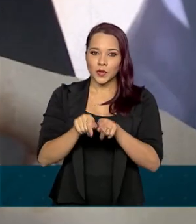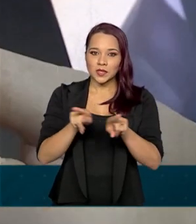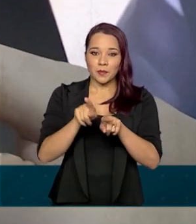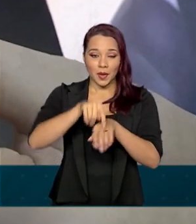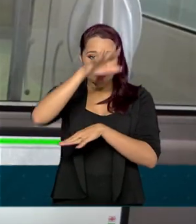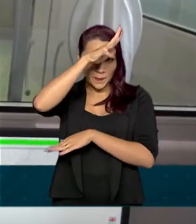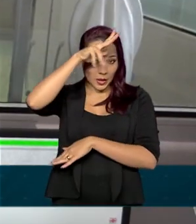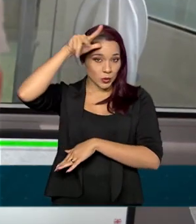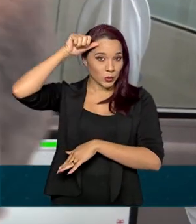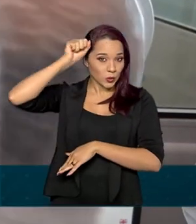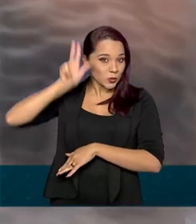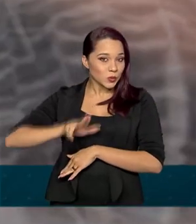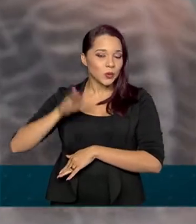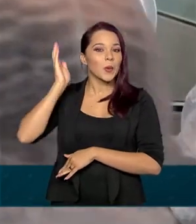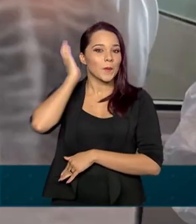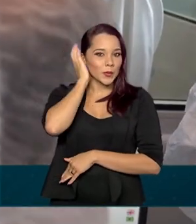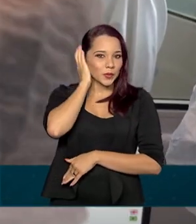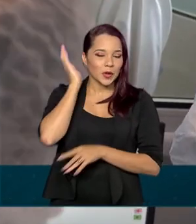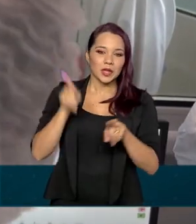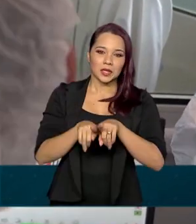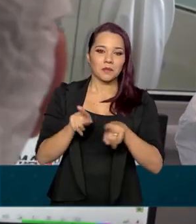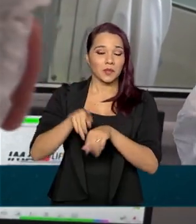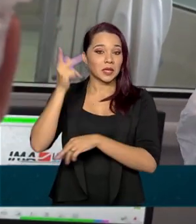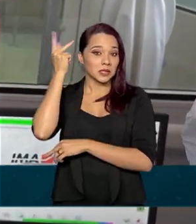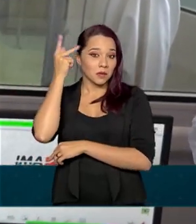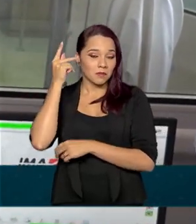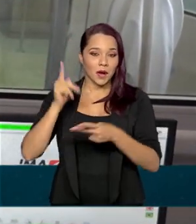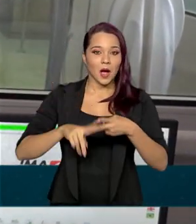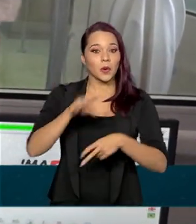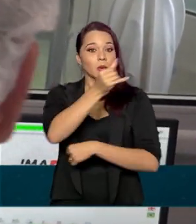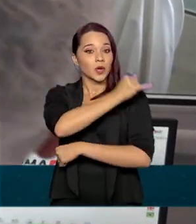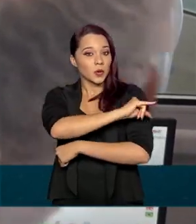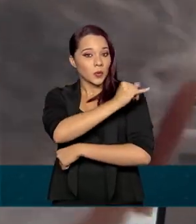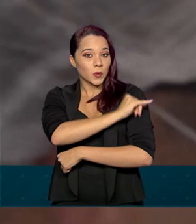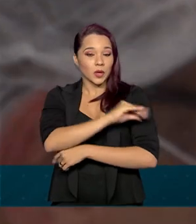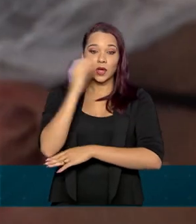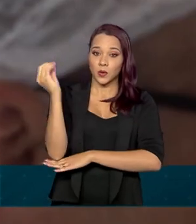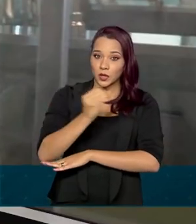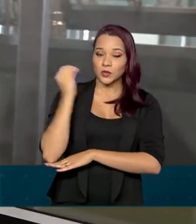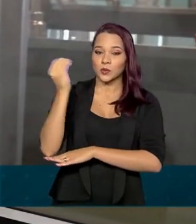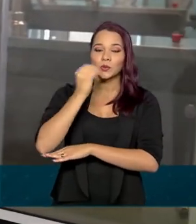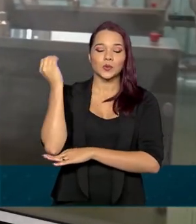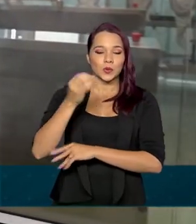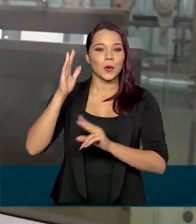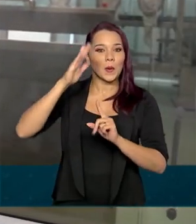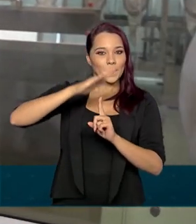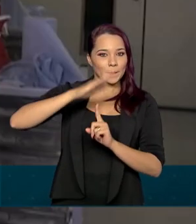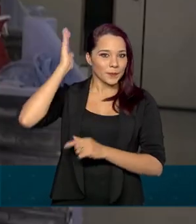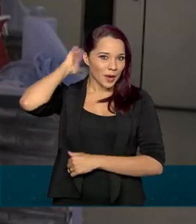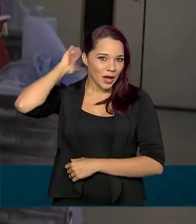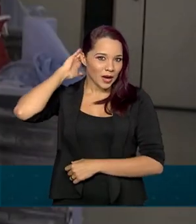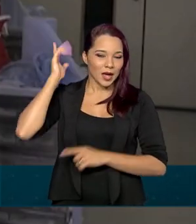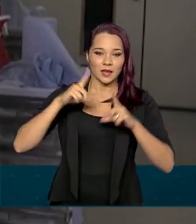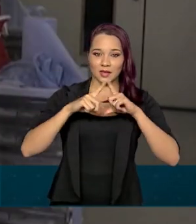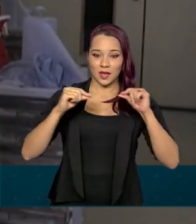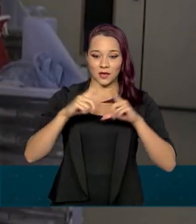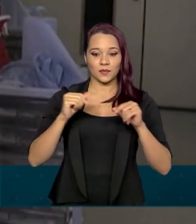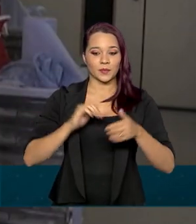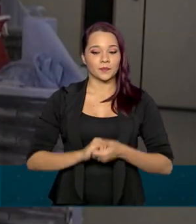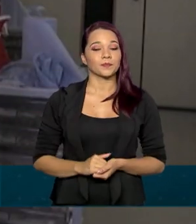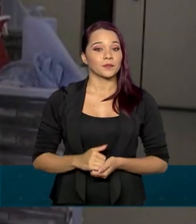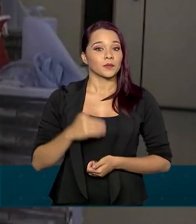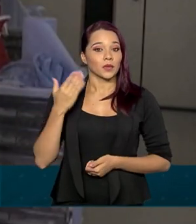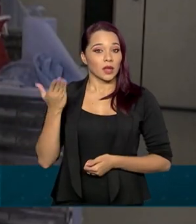Grosso e Mato Grosso do Sul, além de São Paulo, Rio Grande do Sul, Minas Gerais, Pará e Distrito Federal. No caso da